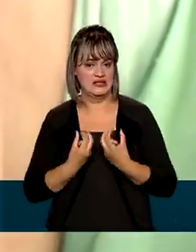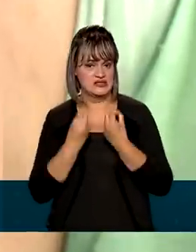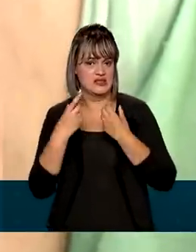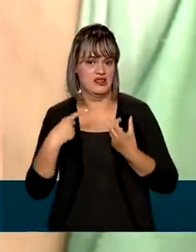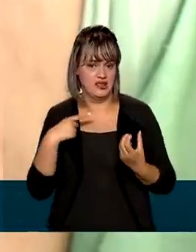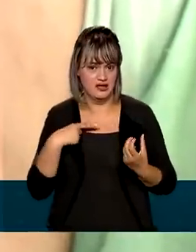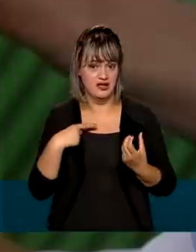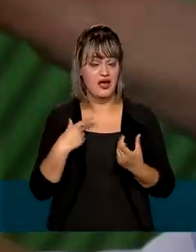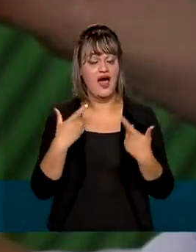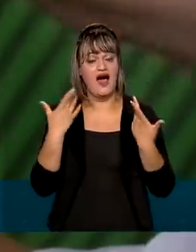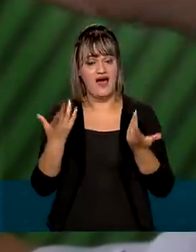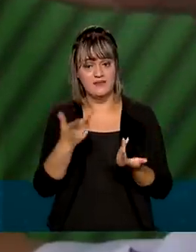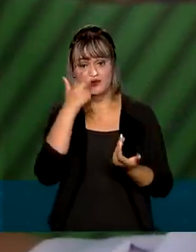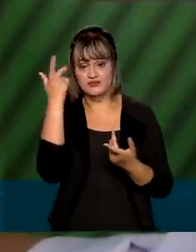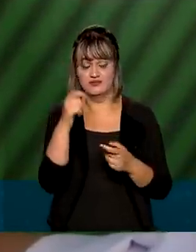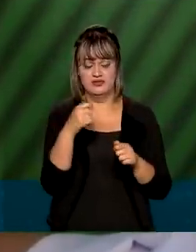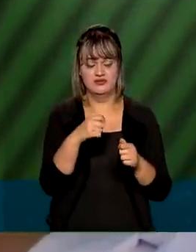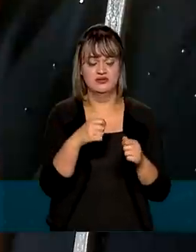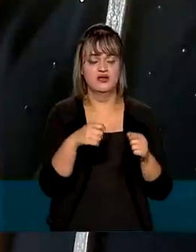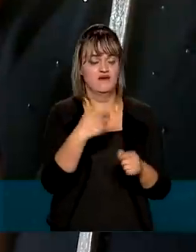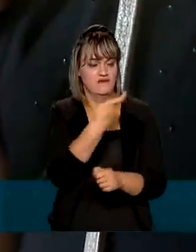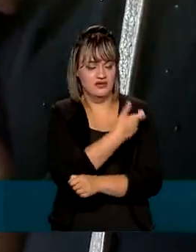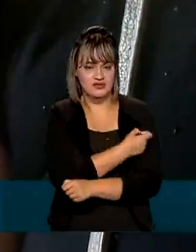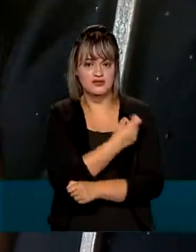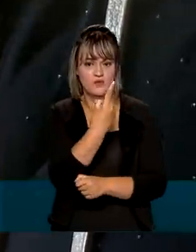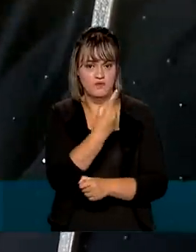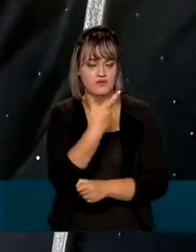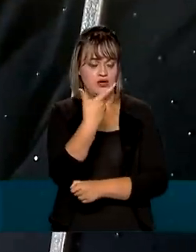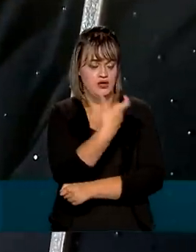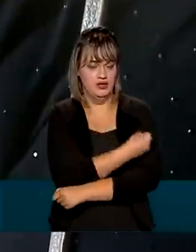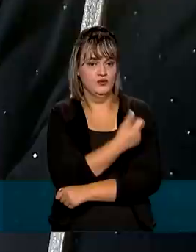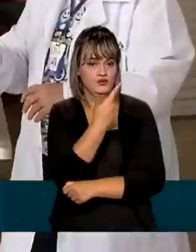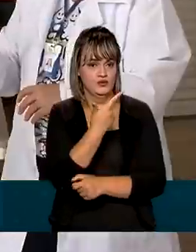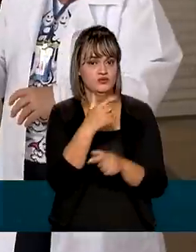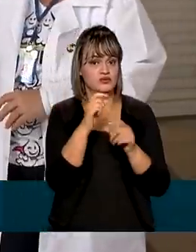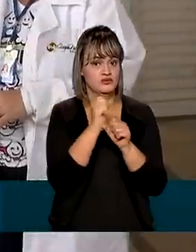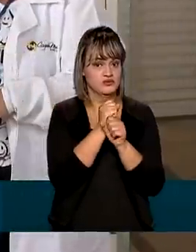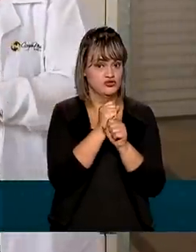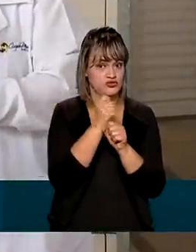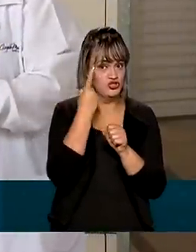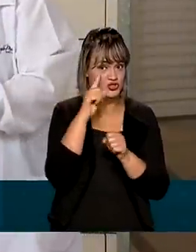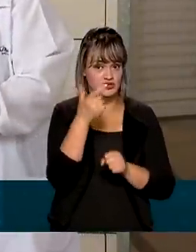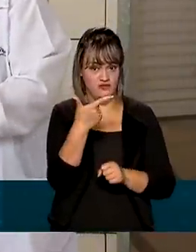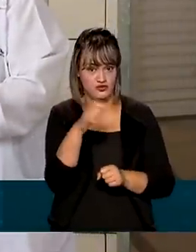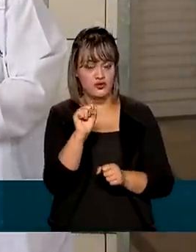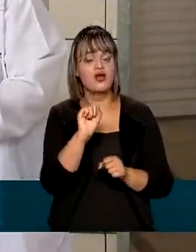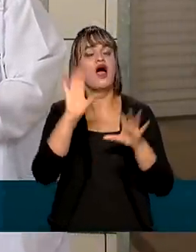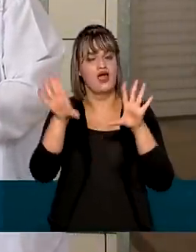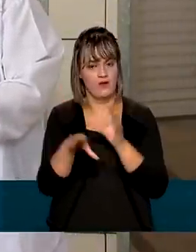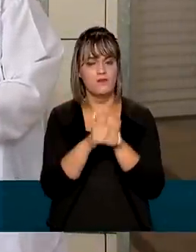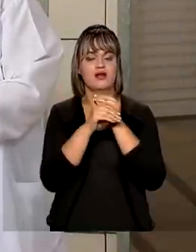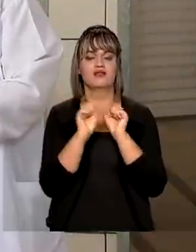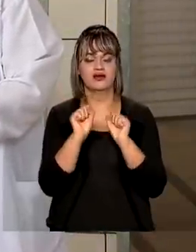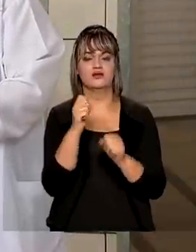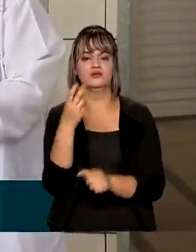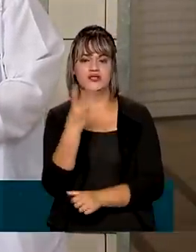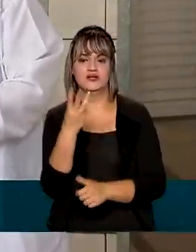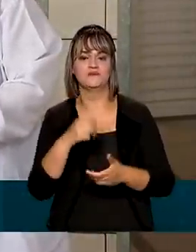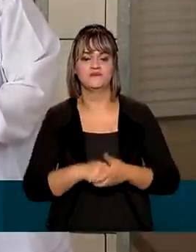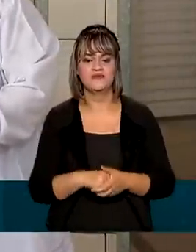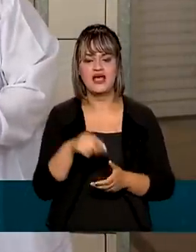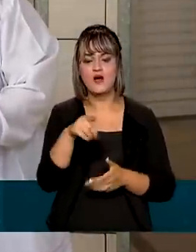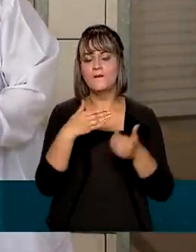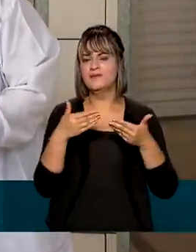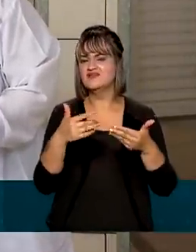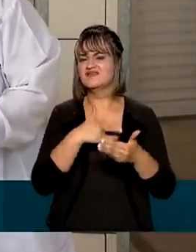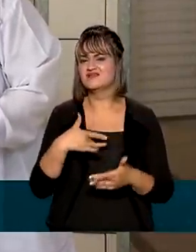caso, elas precisam ter tomado a segunda dose há pelo menos 28 dias. Segundo a orientação do Ministério da Saúde, a dose de